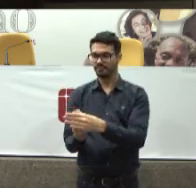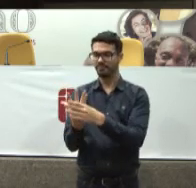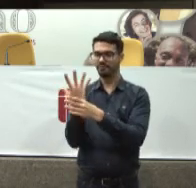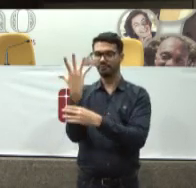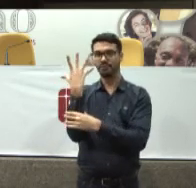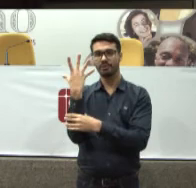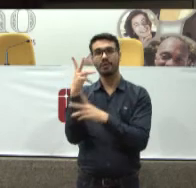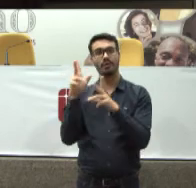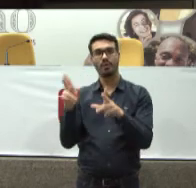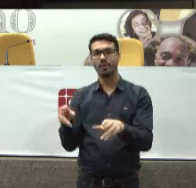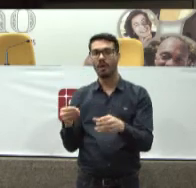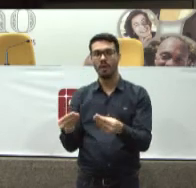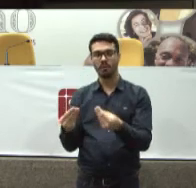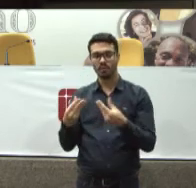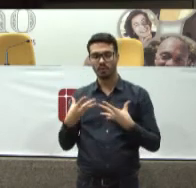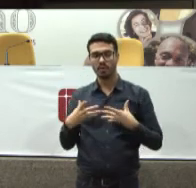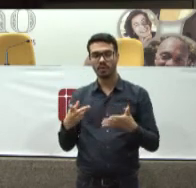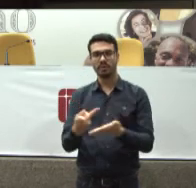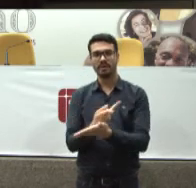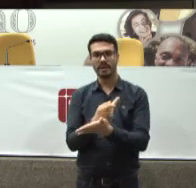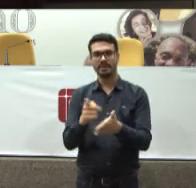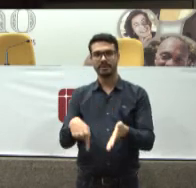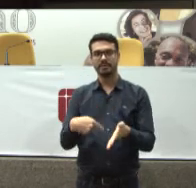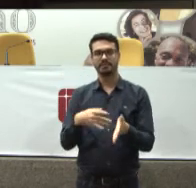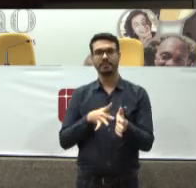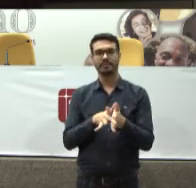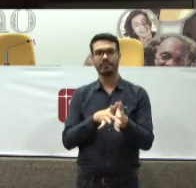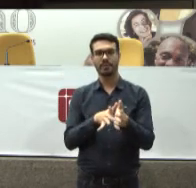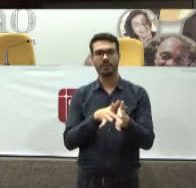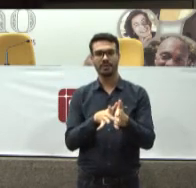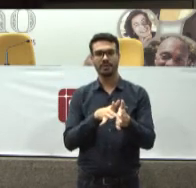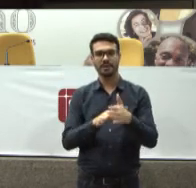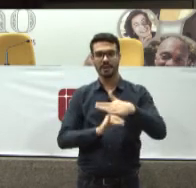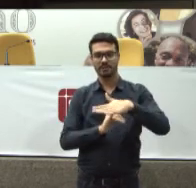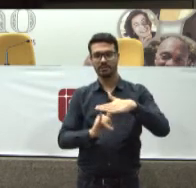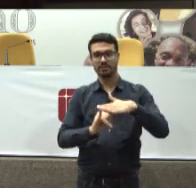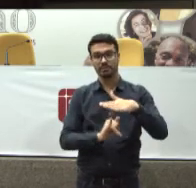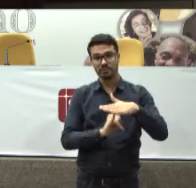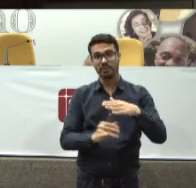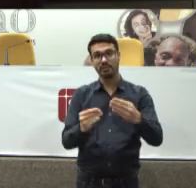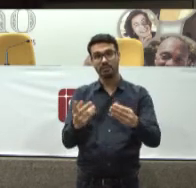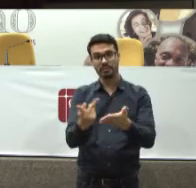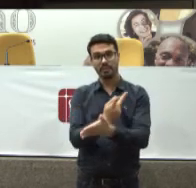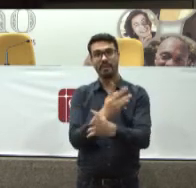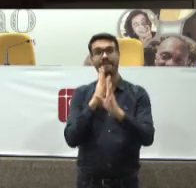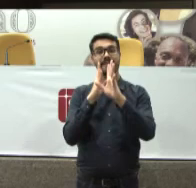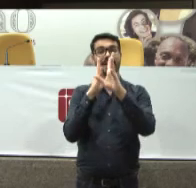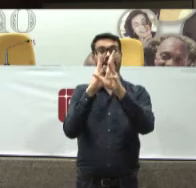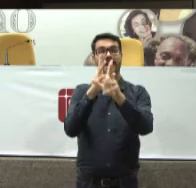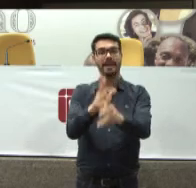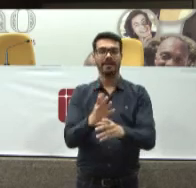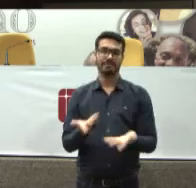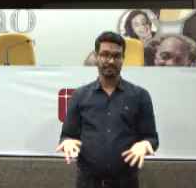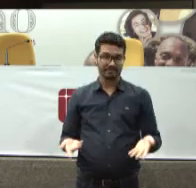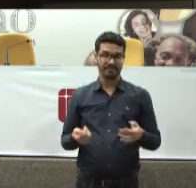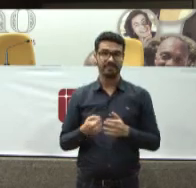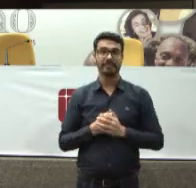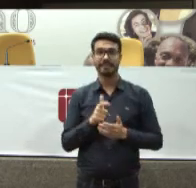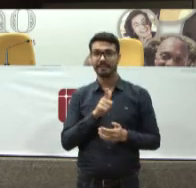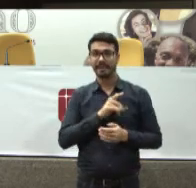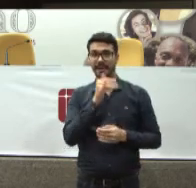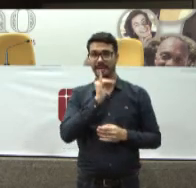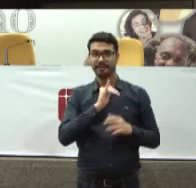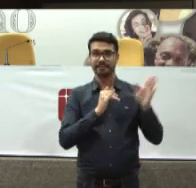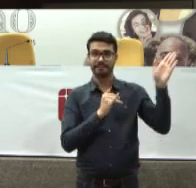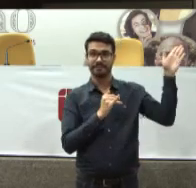E nós estamos escolhendo O resultado Dessa nossa hipocrisia institucional Está aqui Fila Fila muito grande Tem várias imagens De fila do